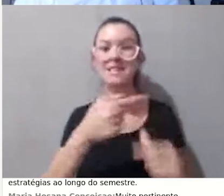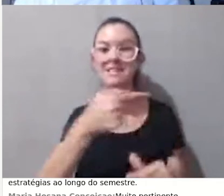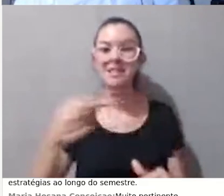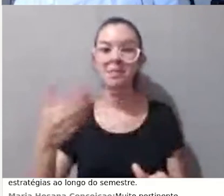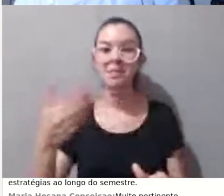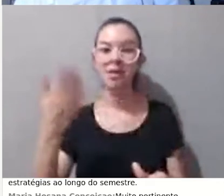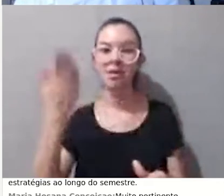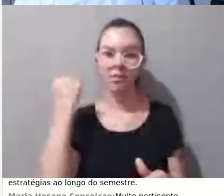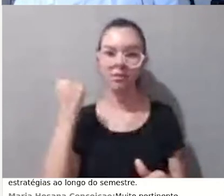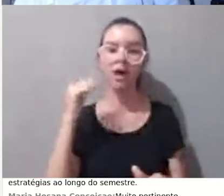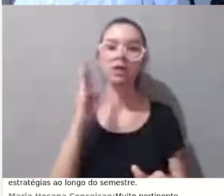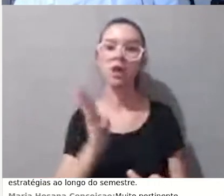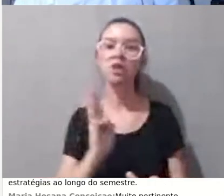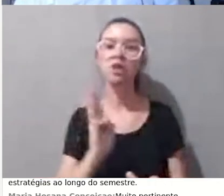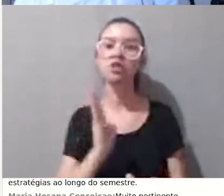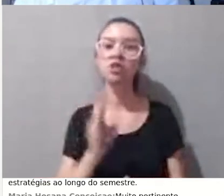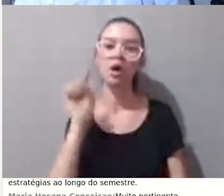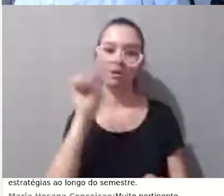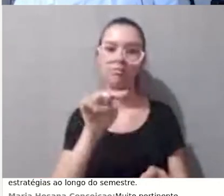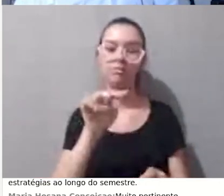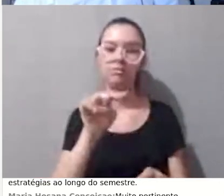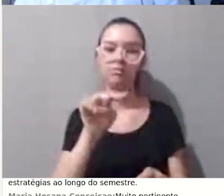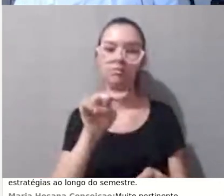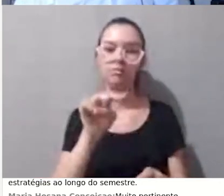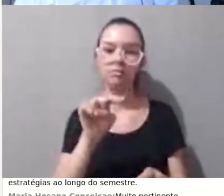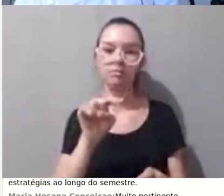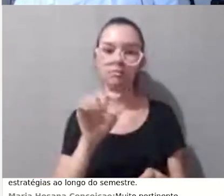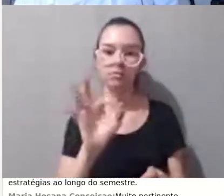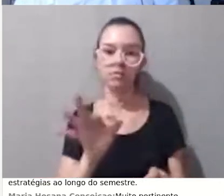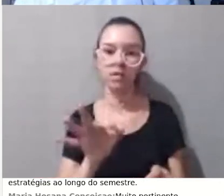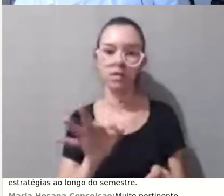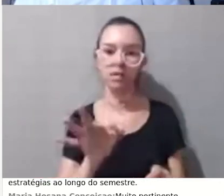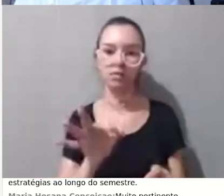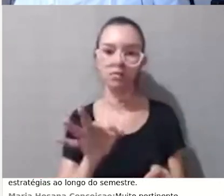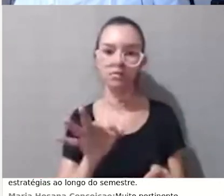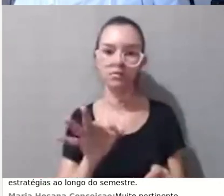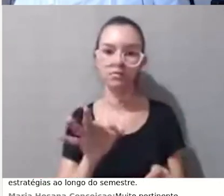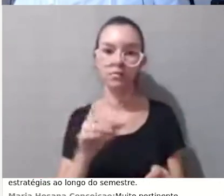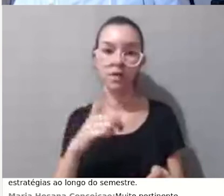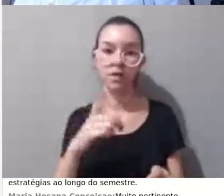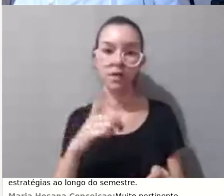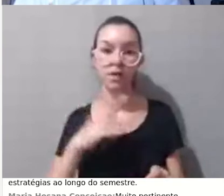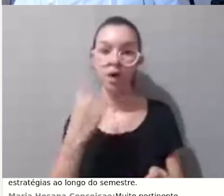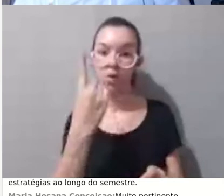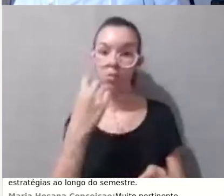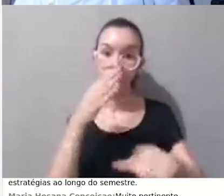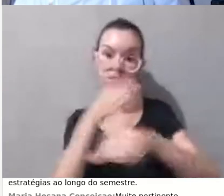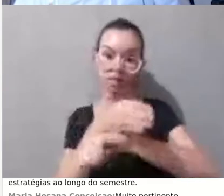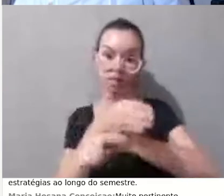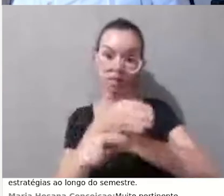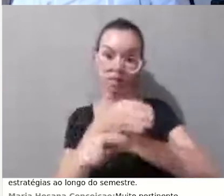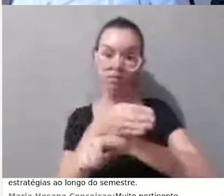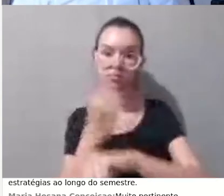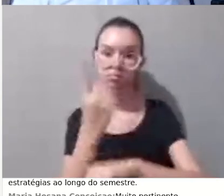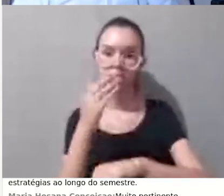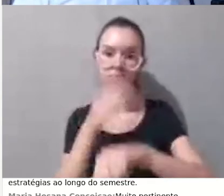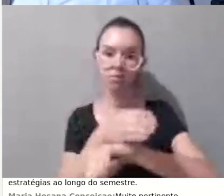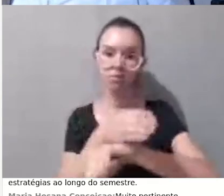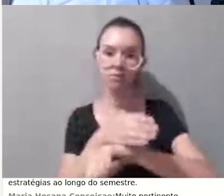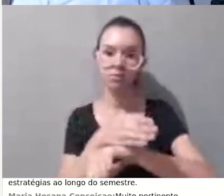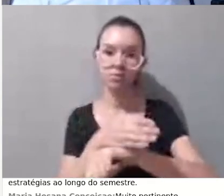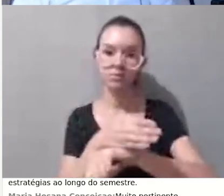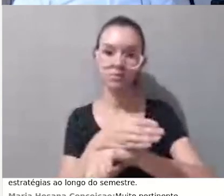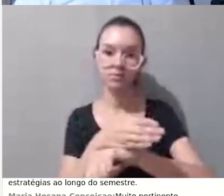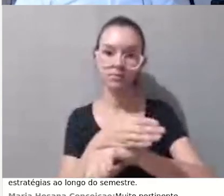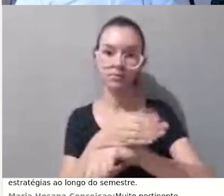utilizou e depois não acessou mais, ela de fato só tem um acesso e para esse aluno ele não acessou nada